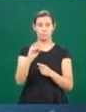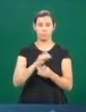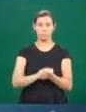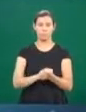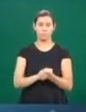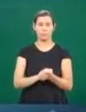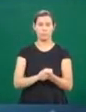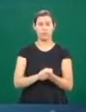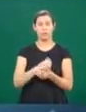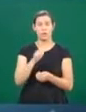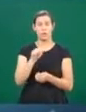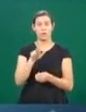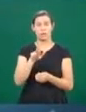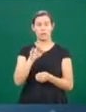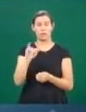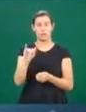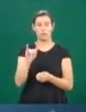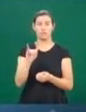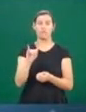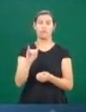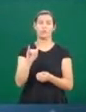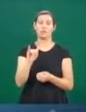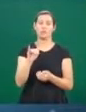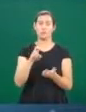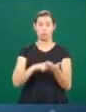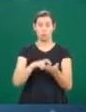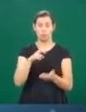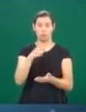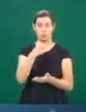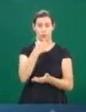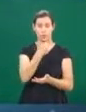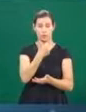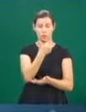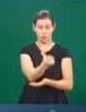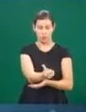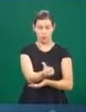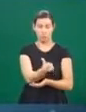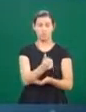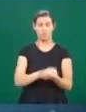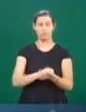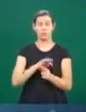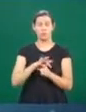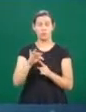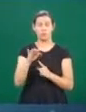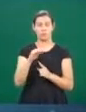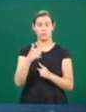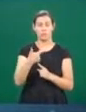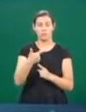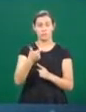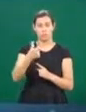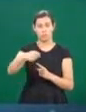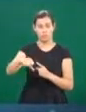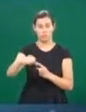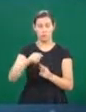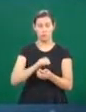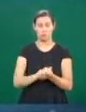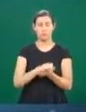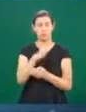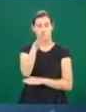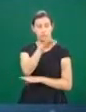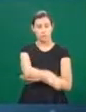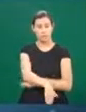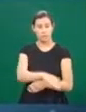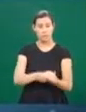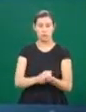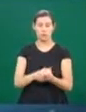Em Araguari, o dia começa um pouco mais fresco. Com mínima prevista de 16 graus e máxima de 29 no fim da tarde.